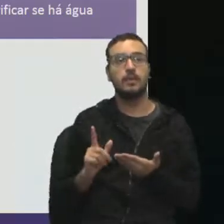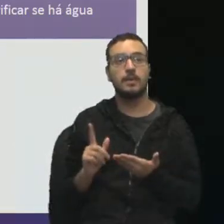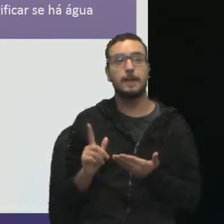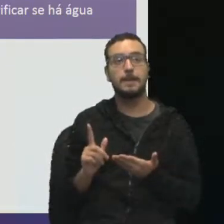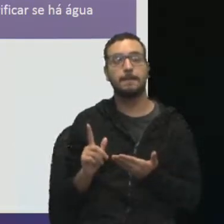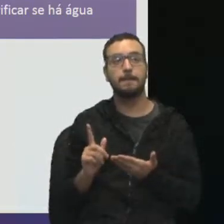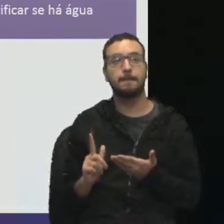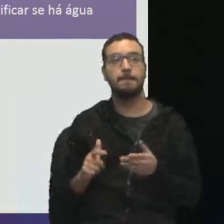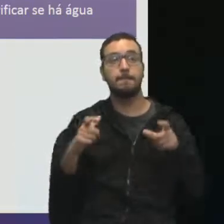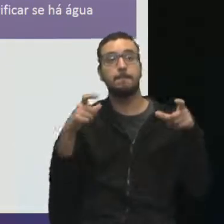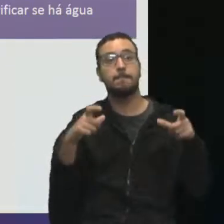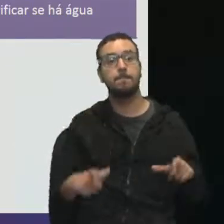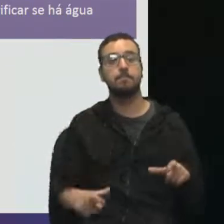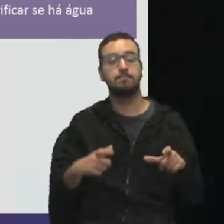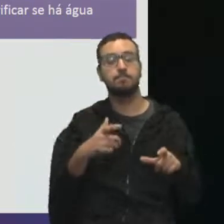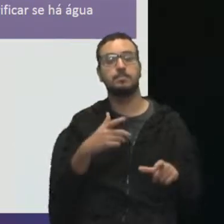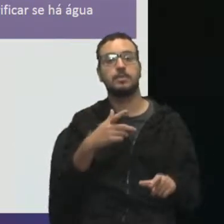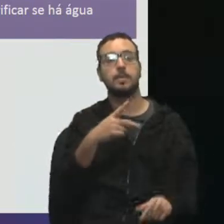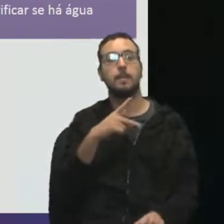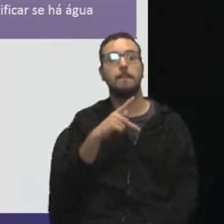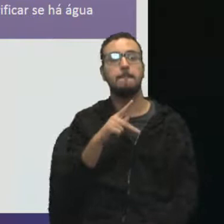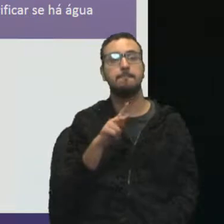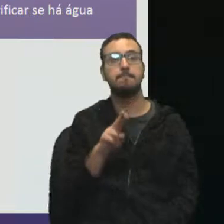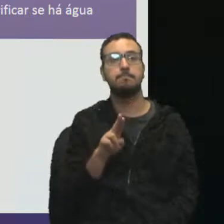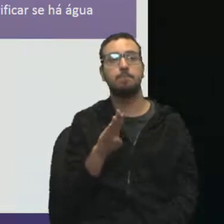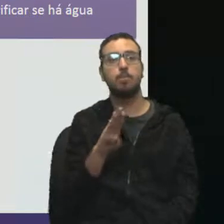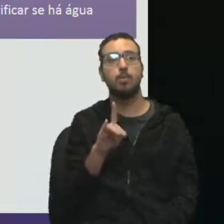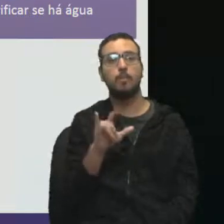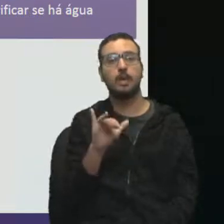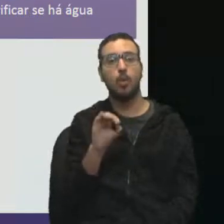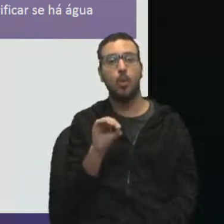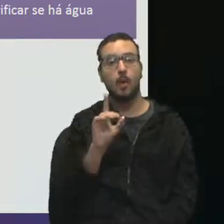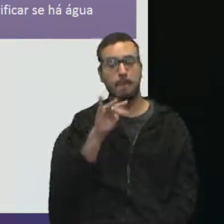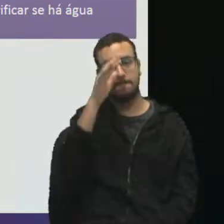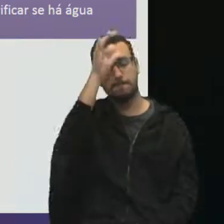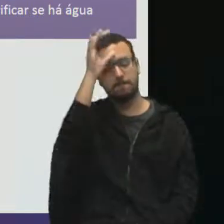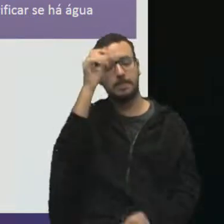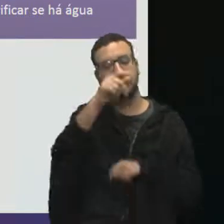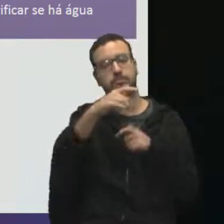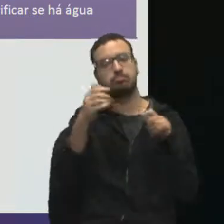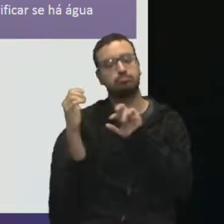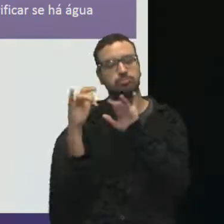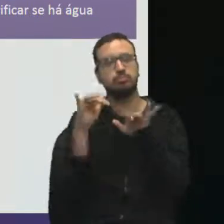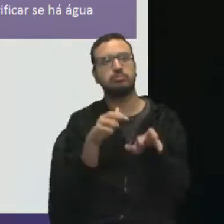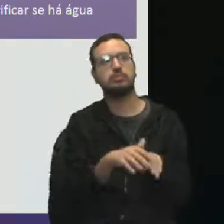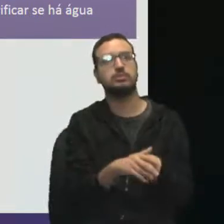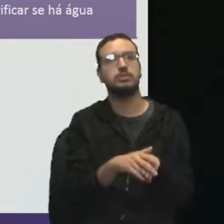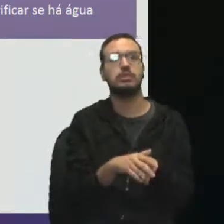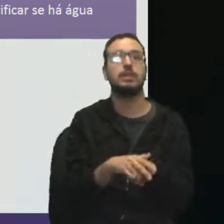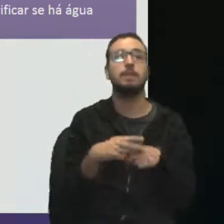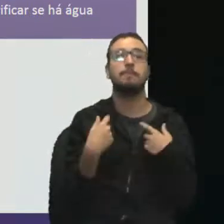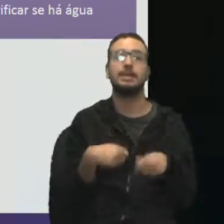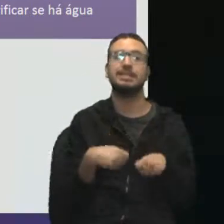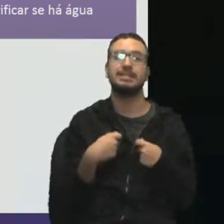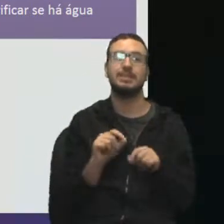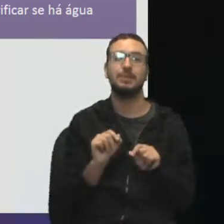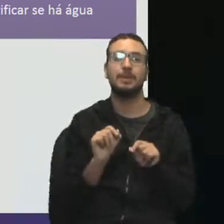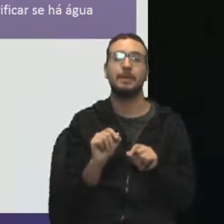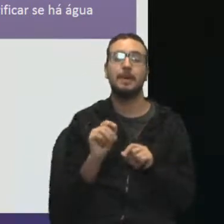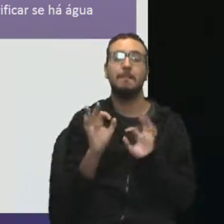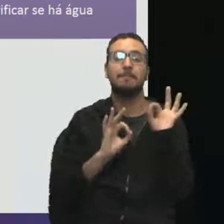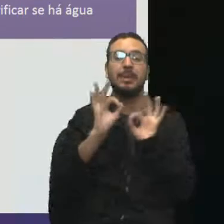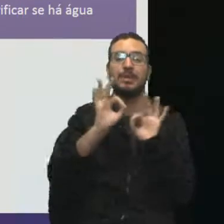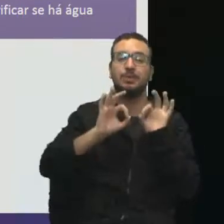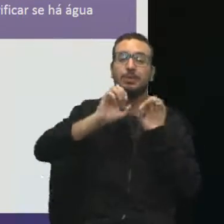a nossa área do público. O tem lá de muito importante plano de evasão? Por que é tão importante plano de